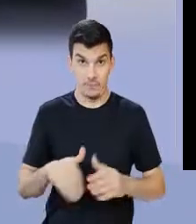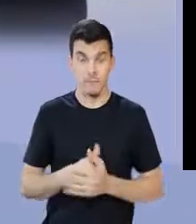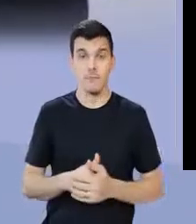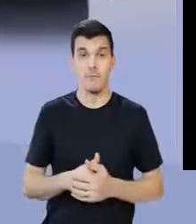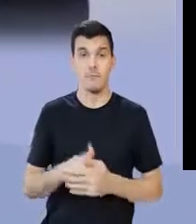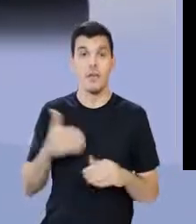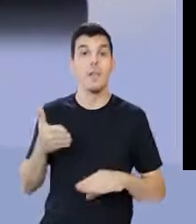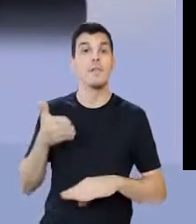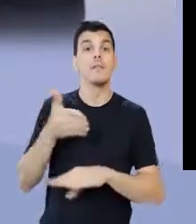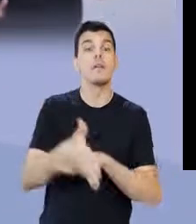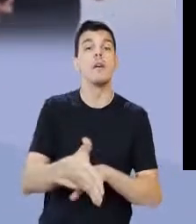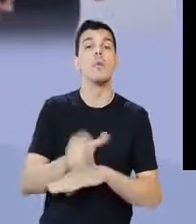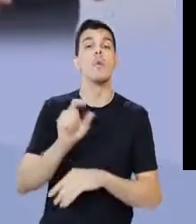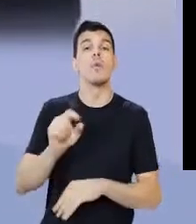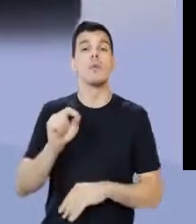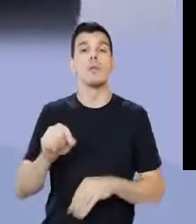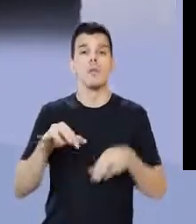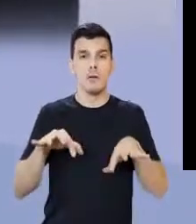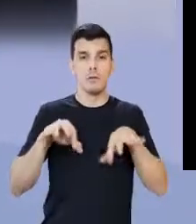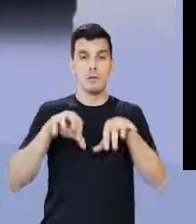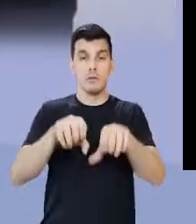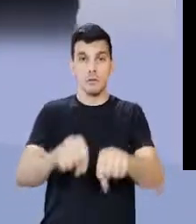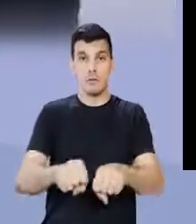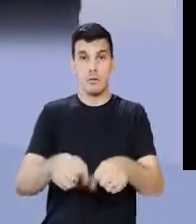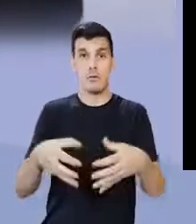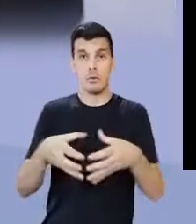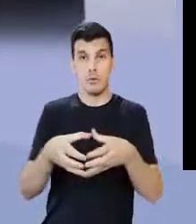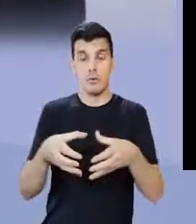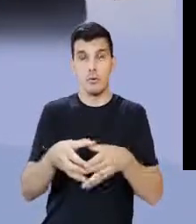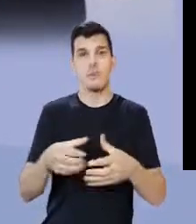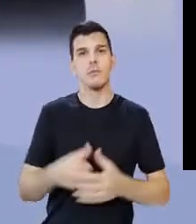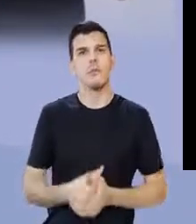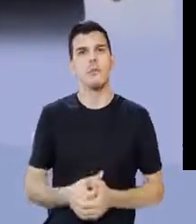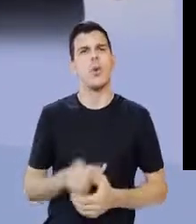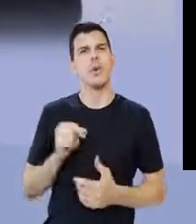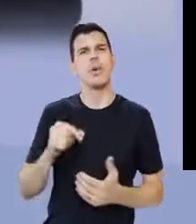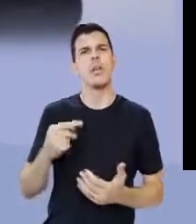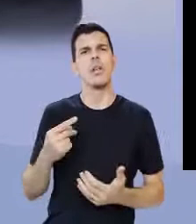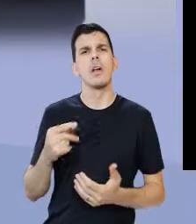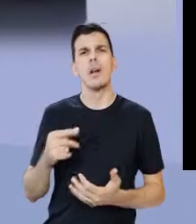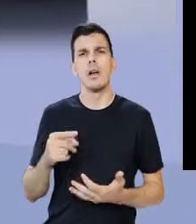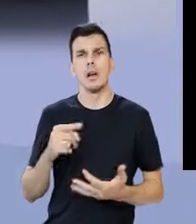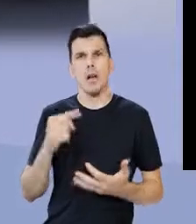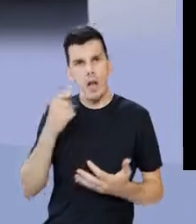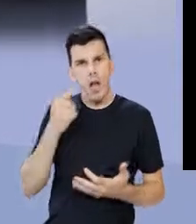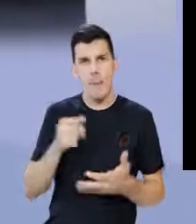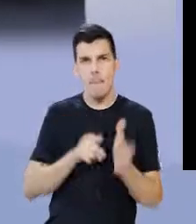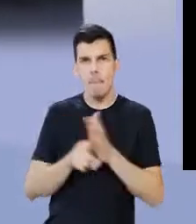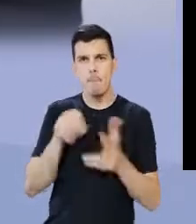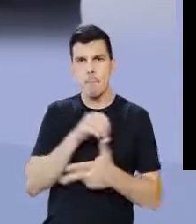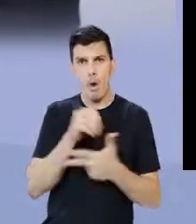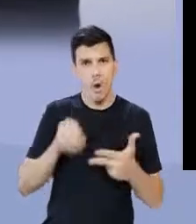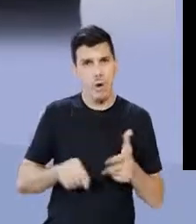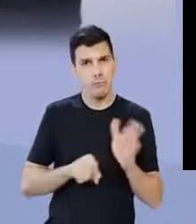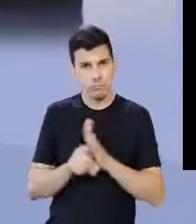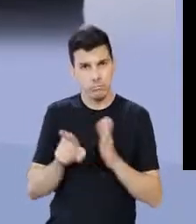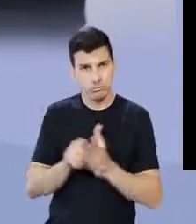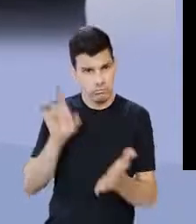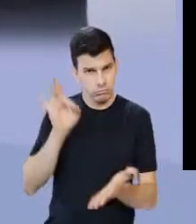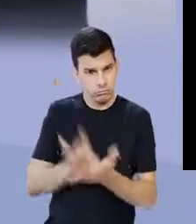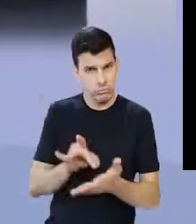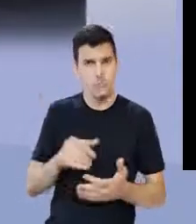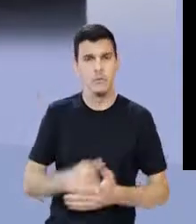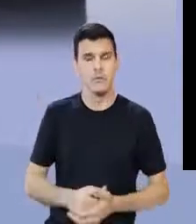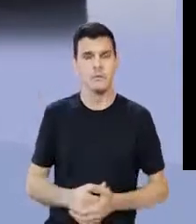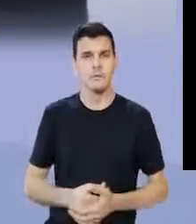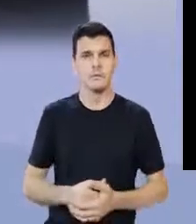ele se concretiza com a invasão de quem? Com a invasão do próprio grupo bárbaro, e o que que chega de fato, professor, para meu vestibular, o que